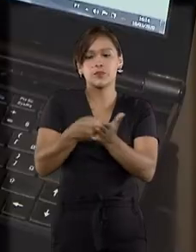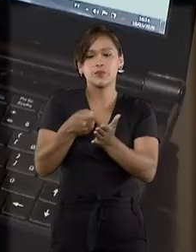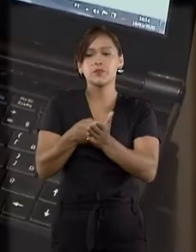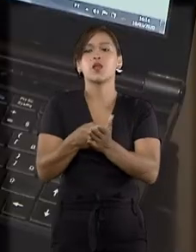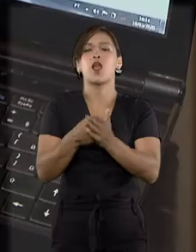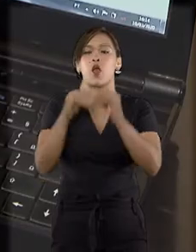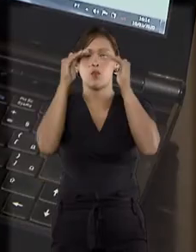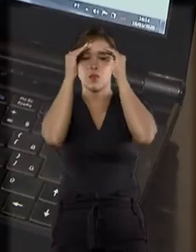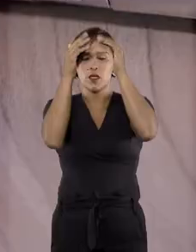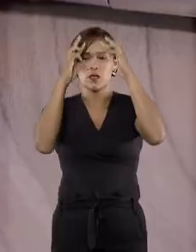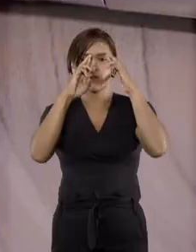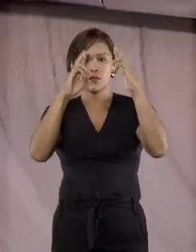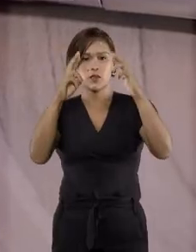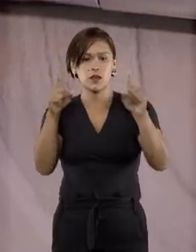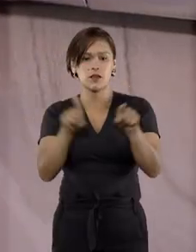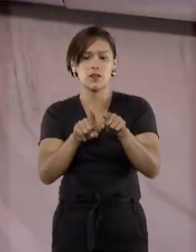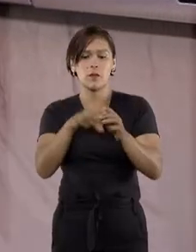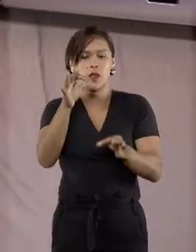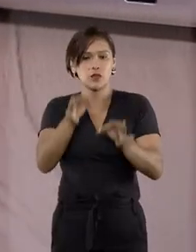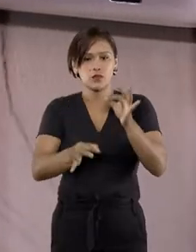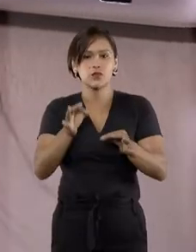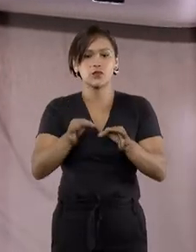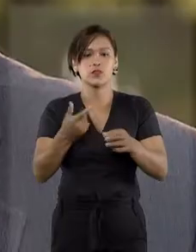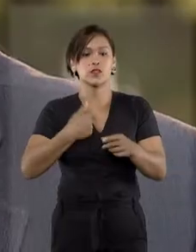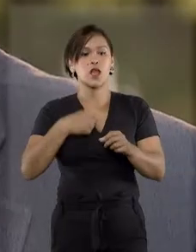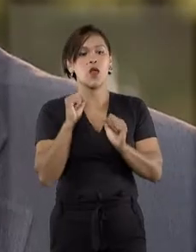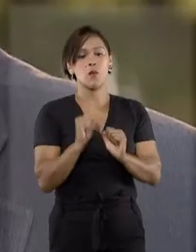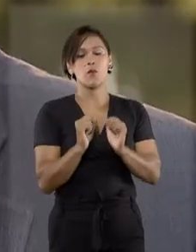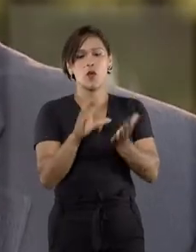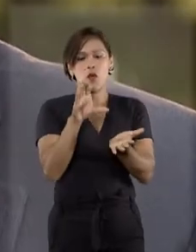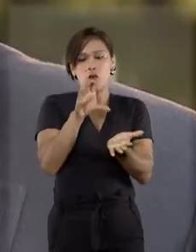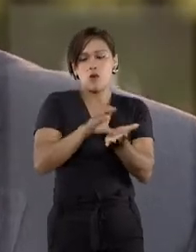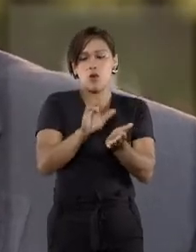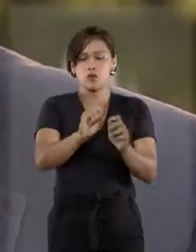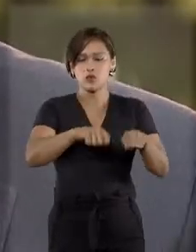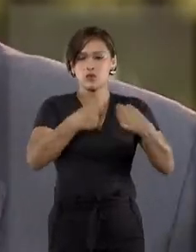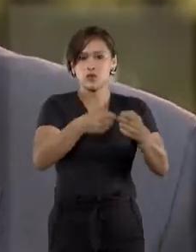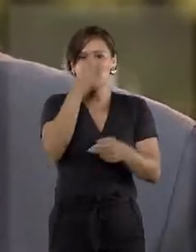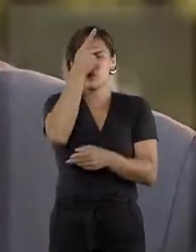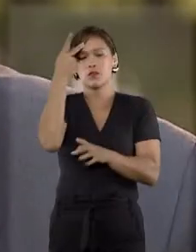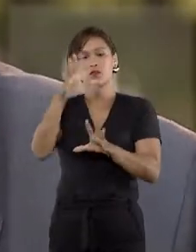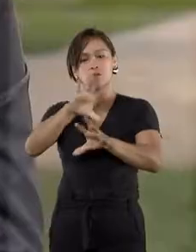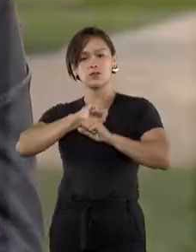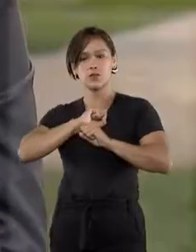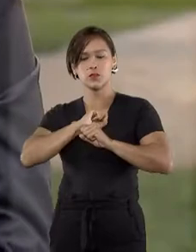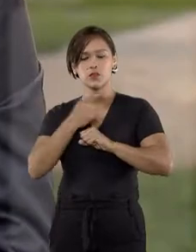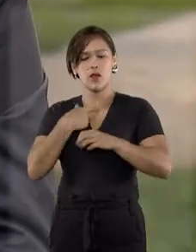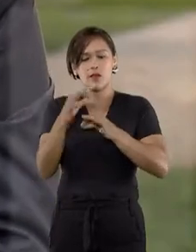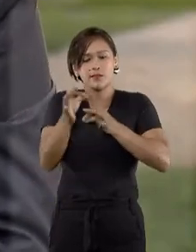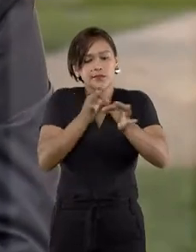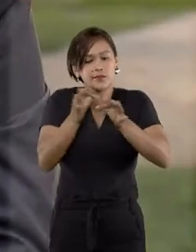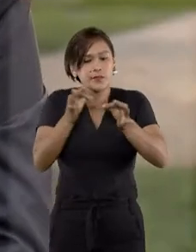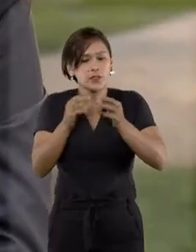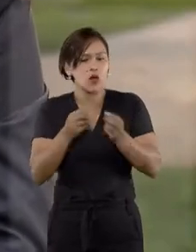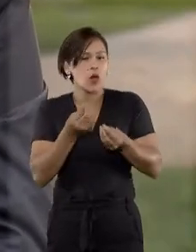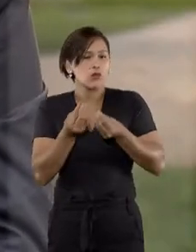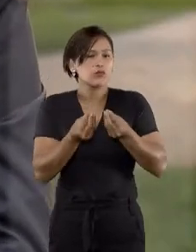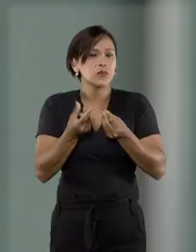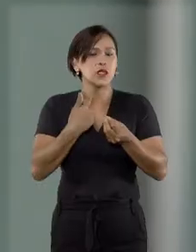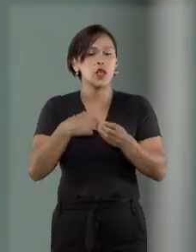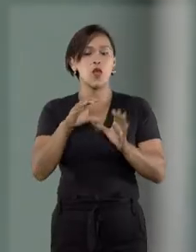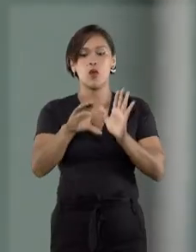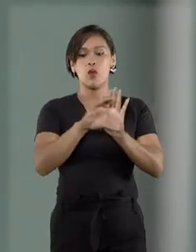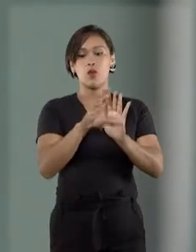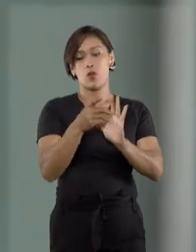envolve obrigações e responsabilidades jurídicas, cabe ao Código de Defesa do Consumidor disciplinar essas relações de consumo.